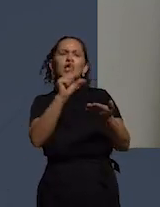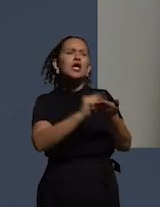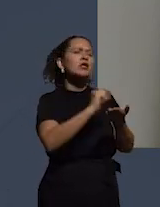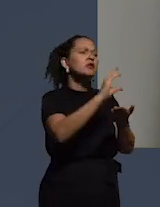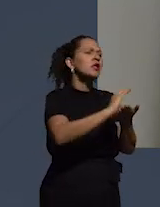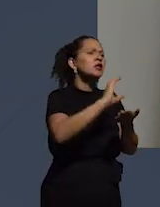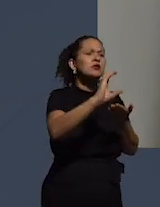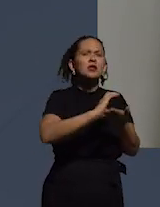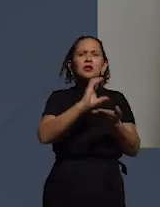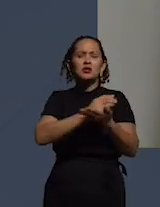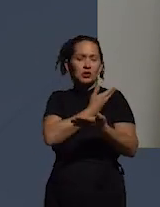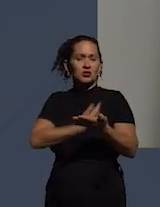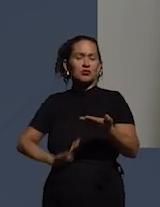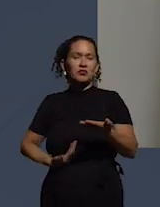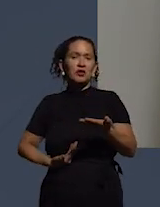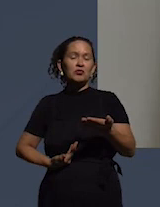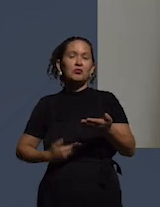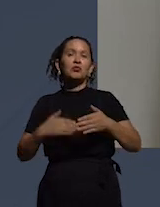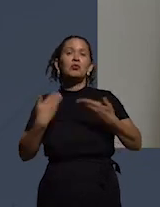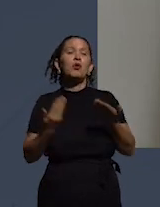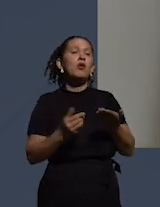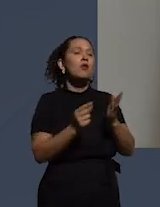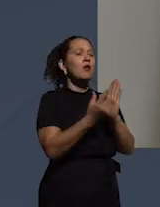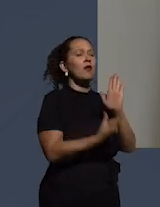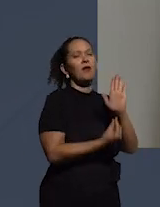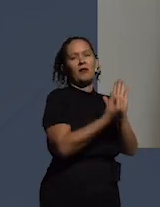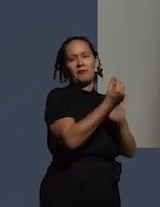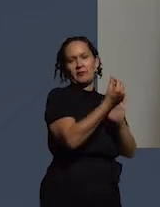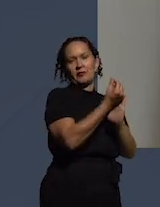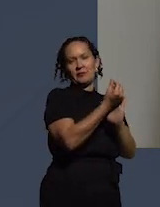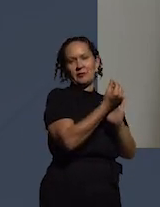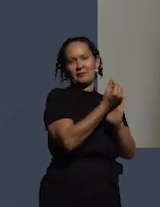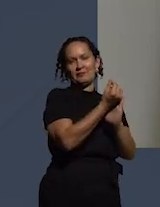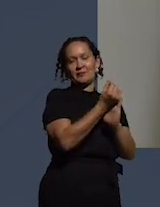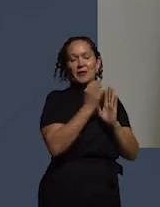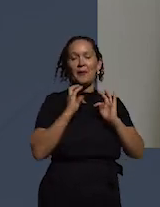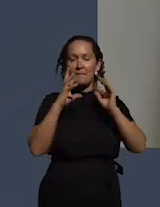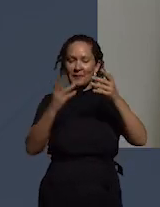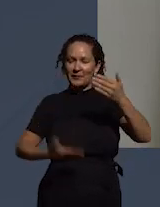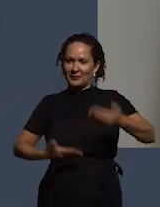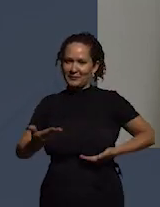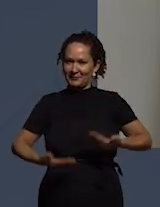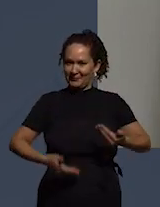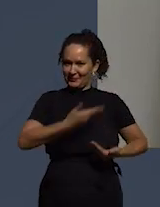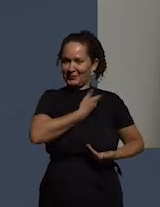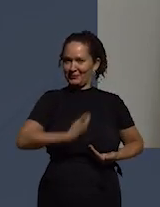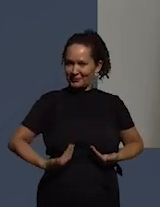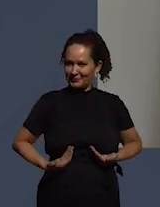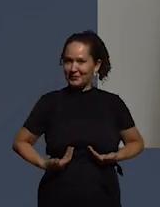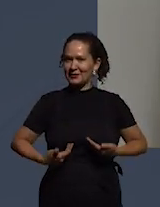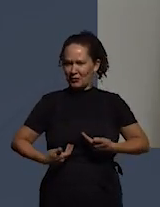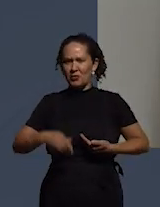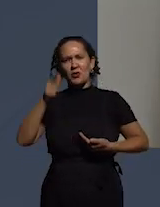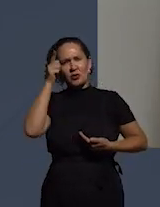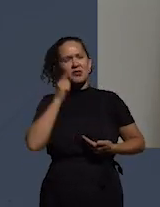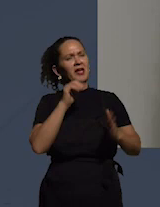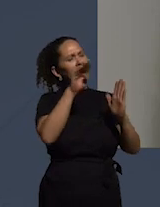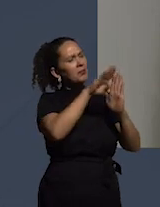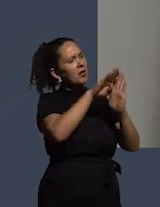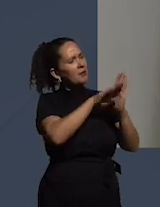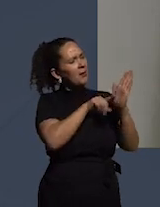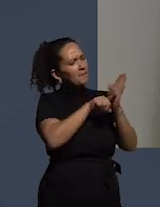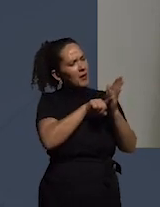divulgação se é só para determinados servidores públicos ou se é para todos servidores públicos a gente consegue estabelecer um checklist e ir